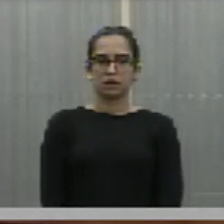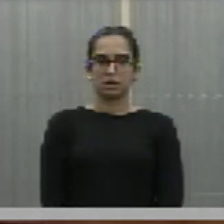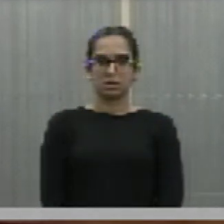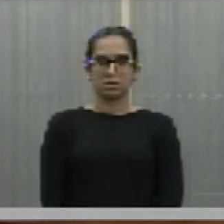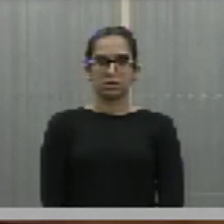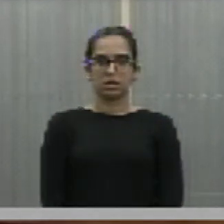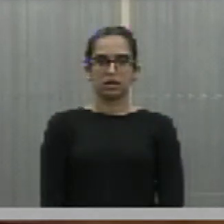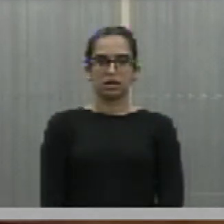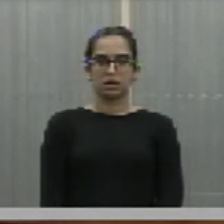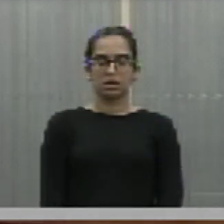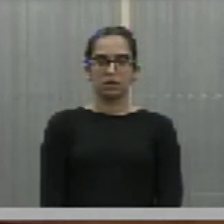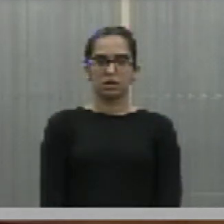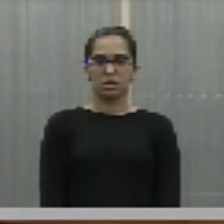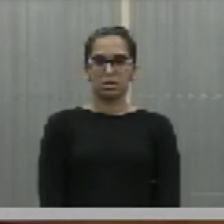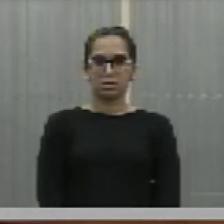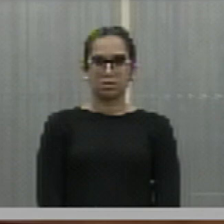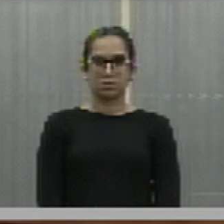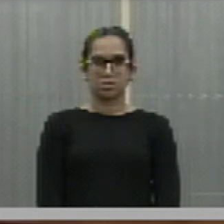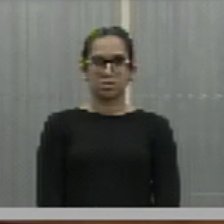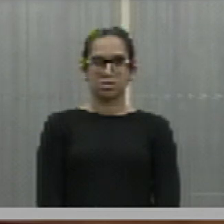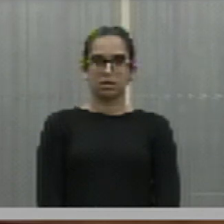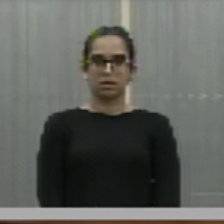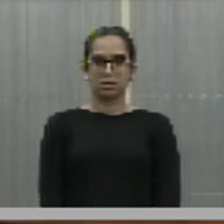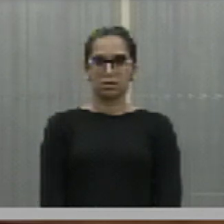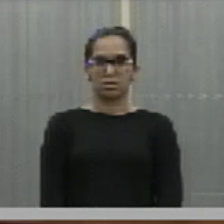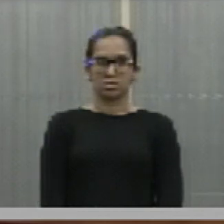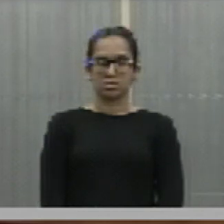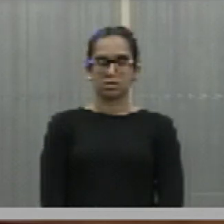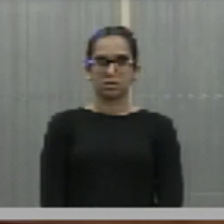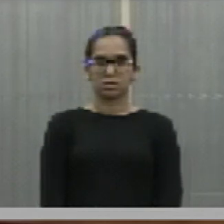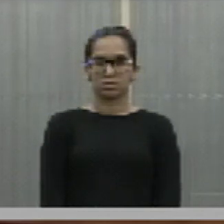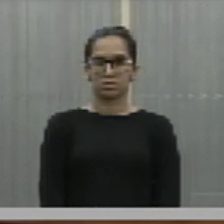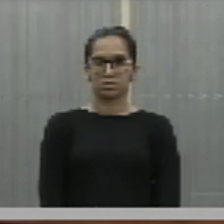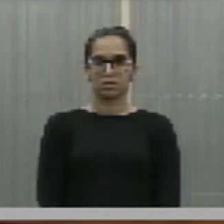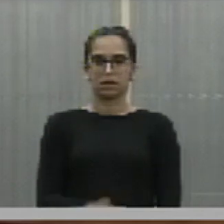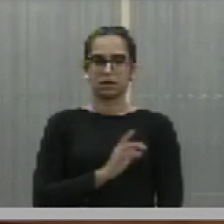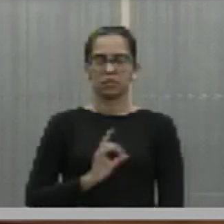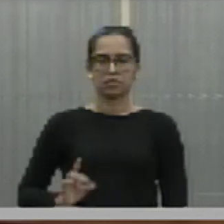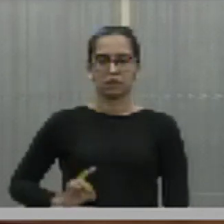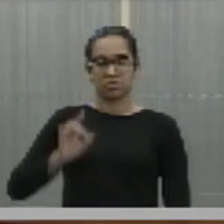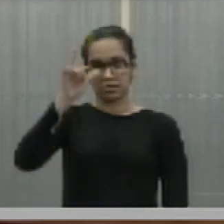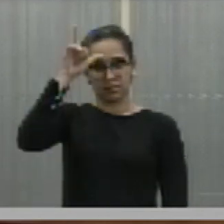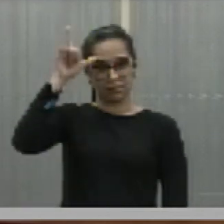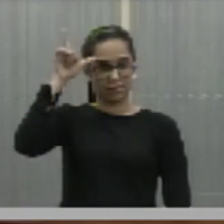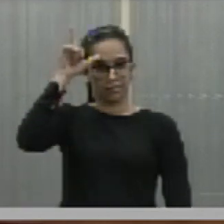Deputado Francisco Lima. Lima ausente. Ausente.